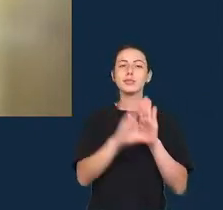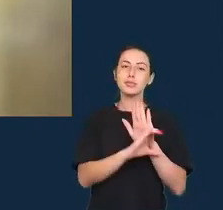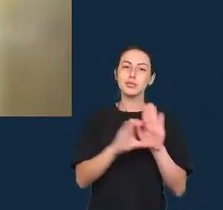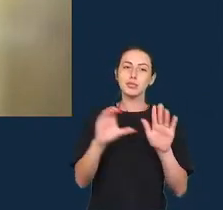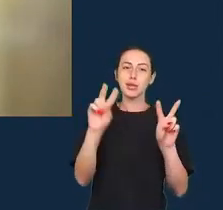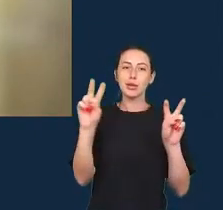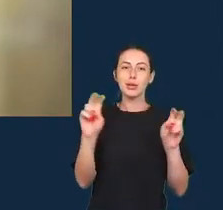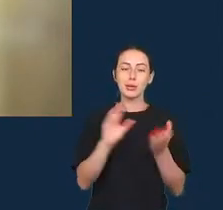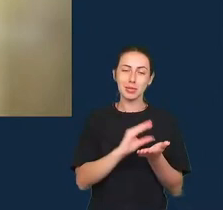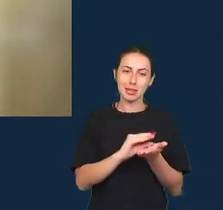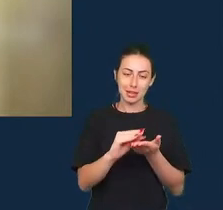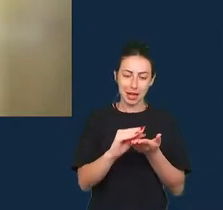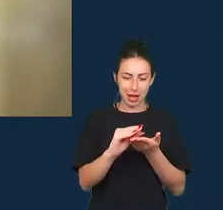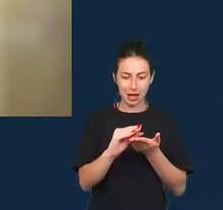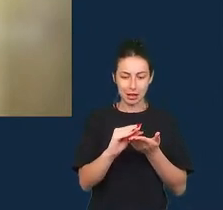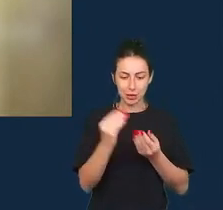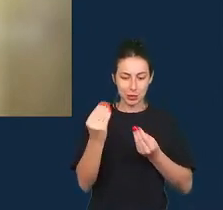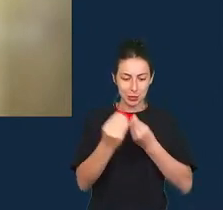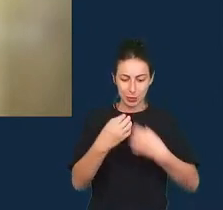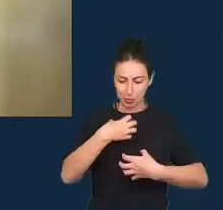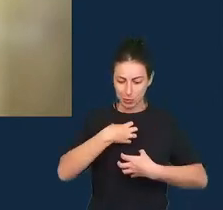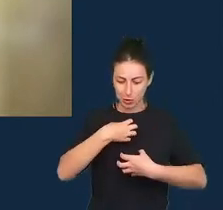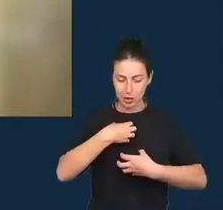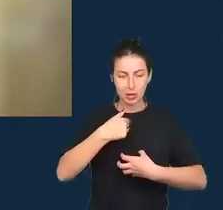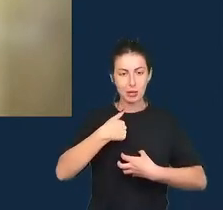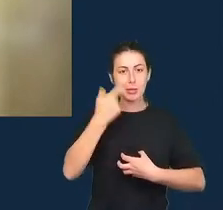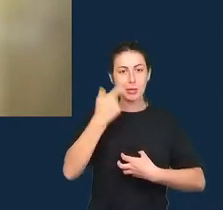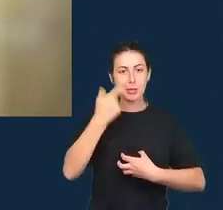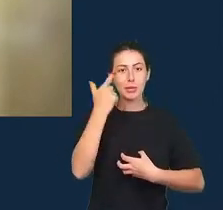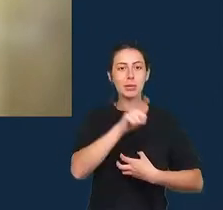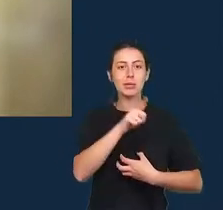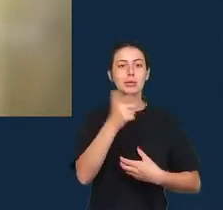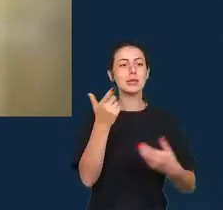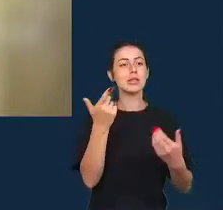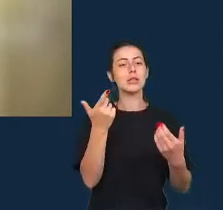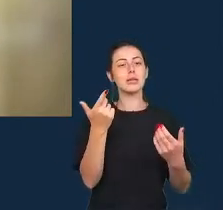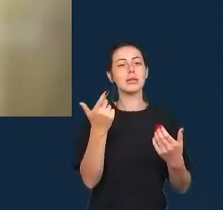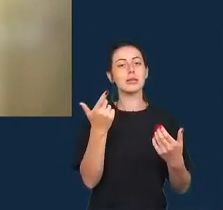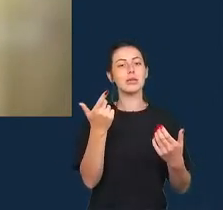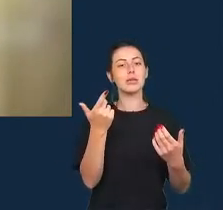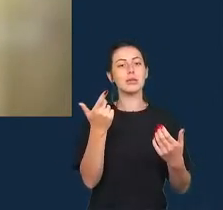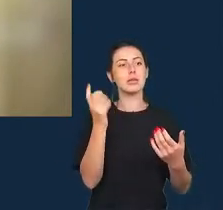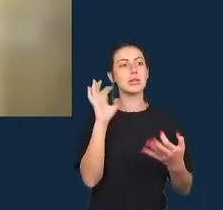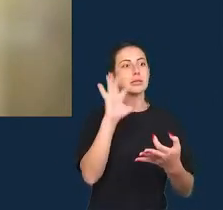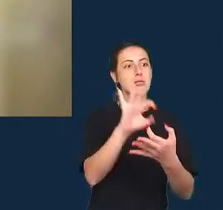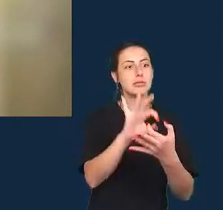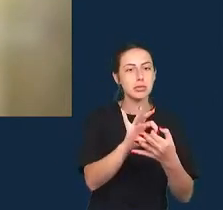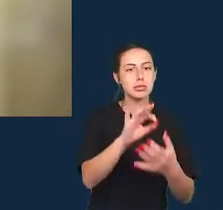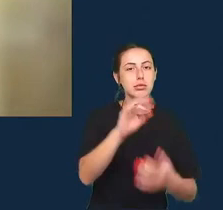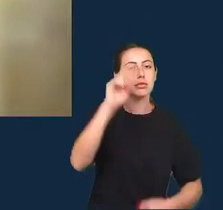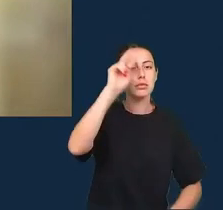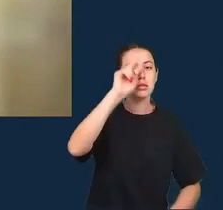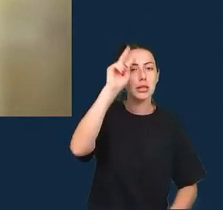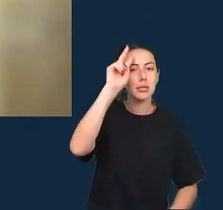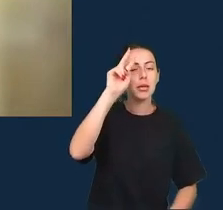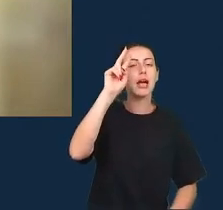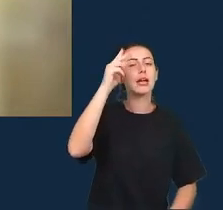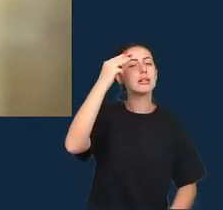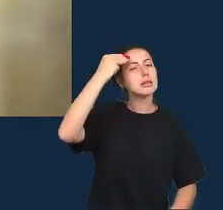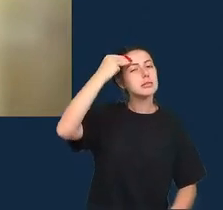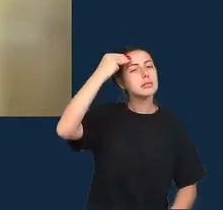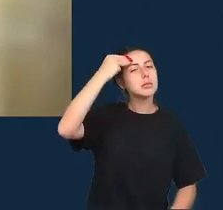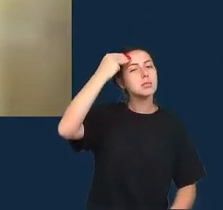a maneira de de prestar serviço às lembranças às memórias é uma coisa bem bacana